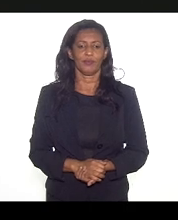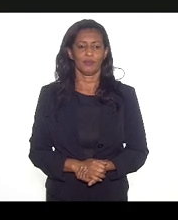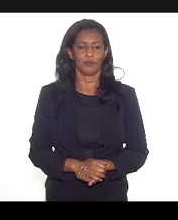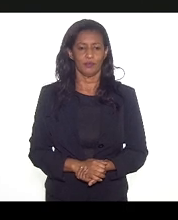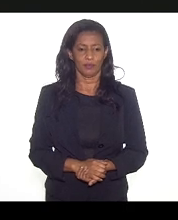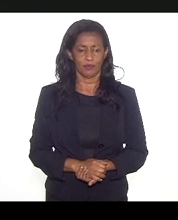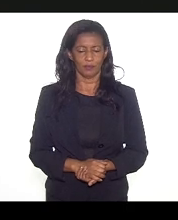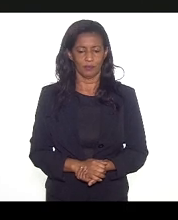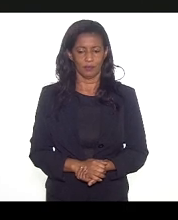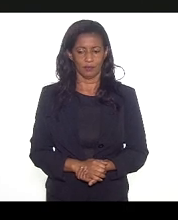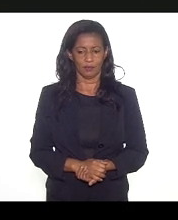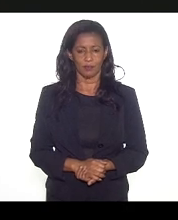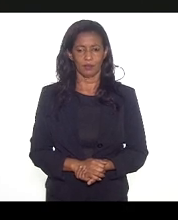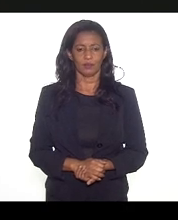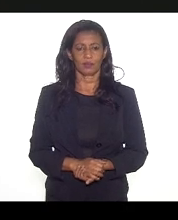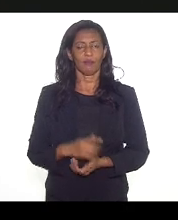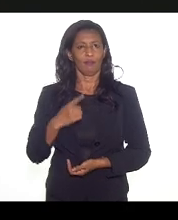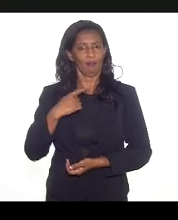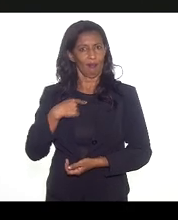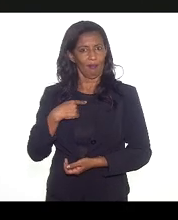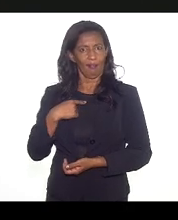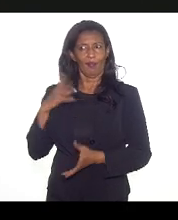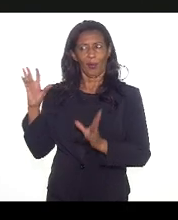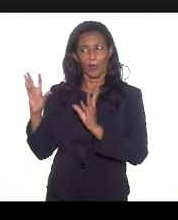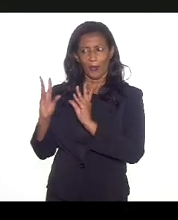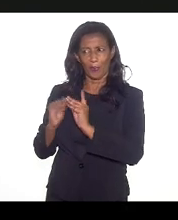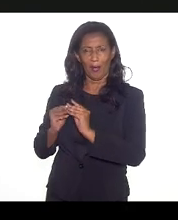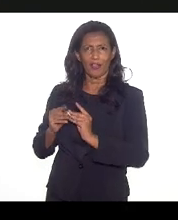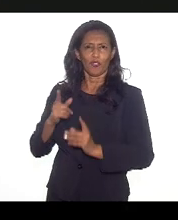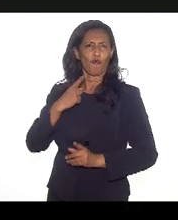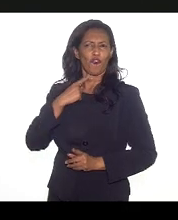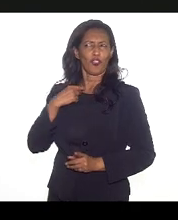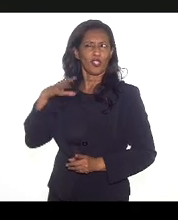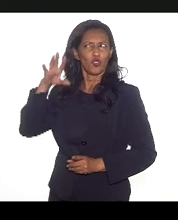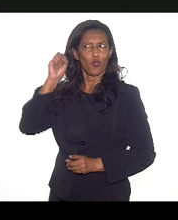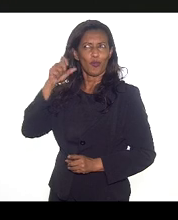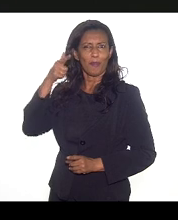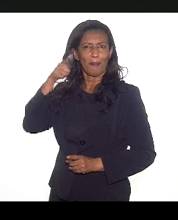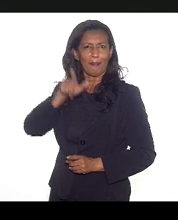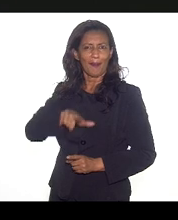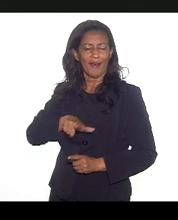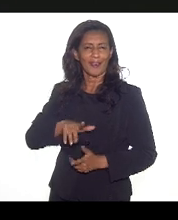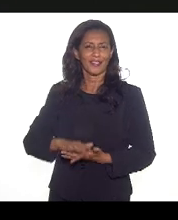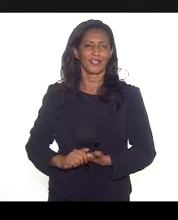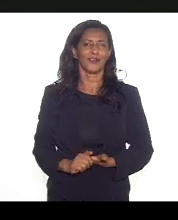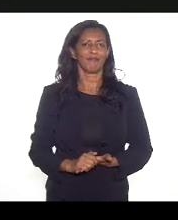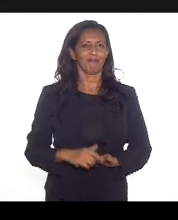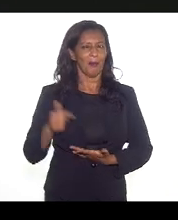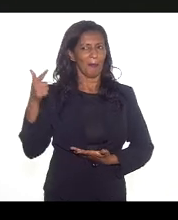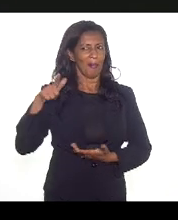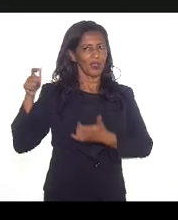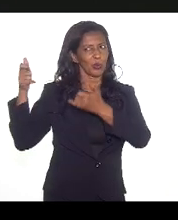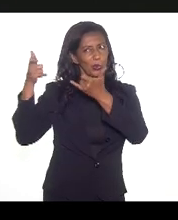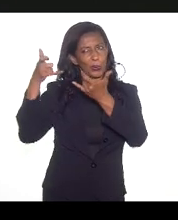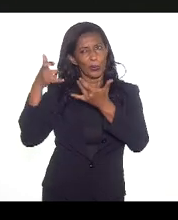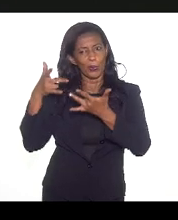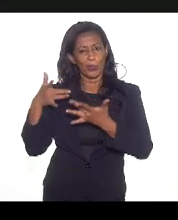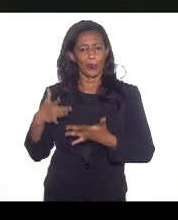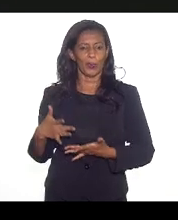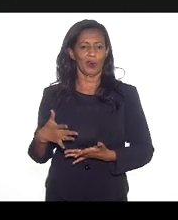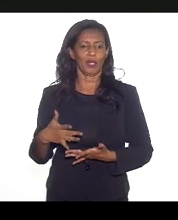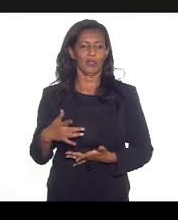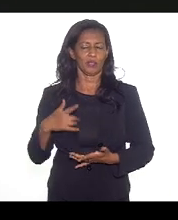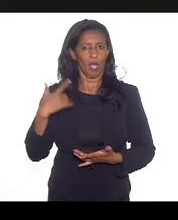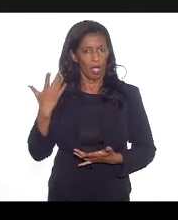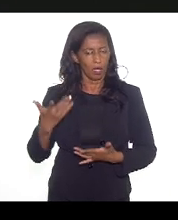Bastante sucinto e deixou a gente com vontade de ouvir mais. Então, com mais detalhes mesmo, acho que a gente